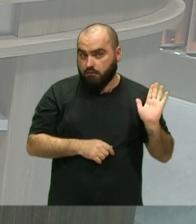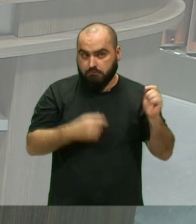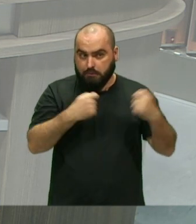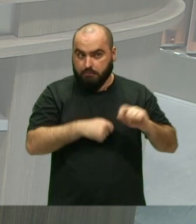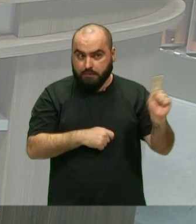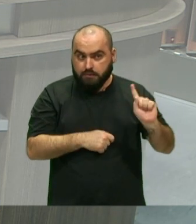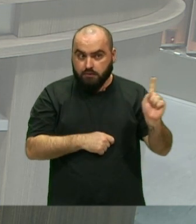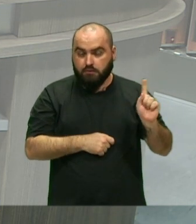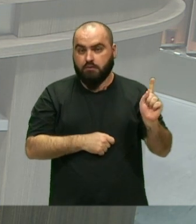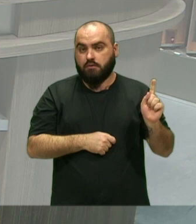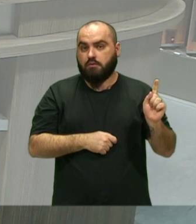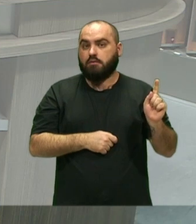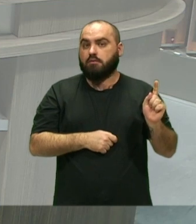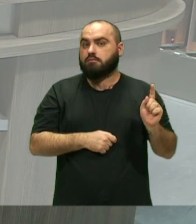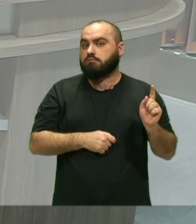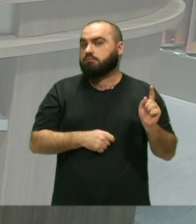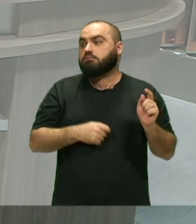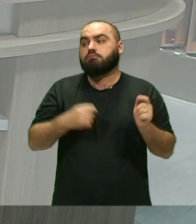Tem que ter já